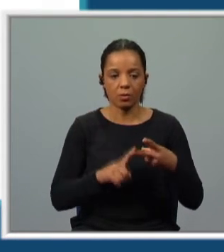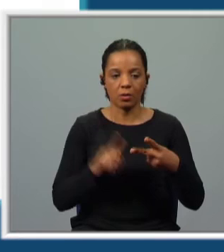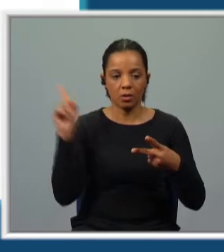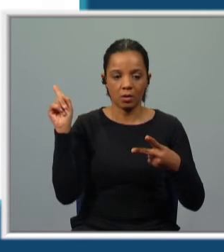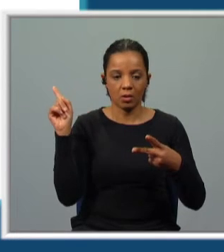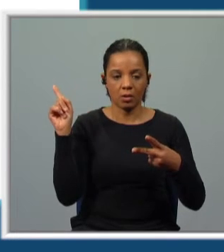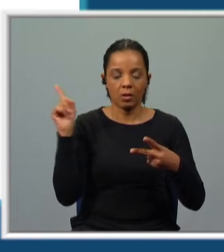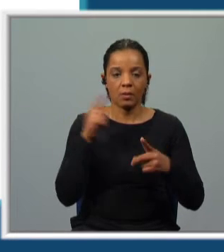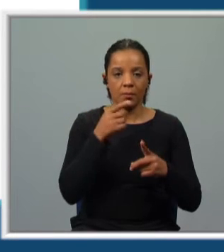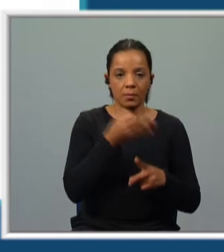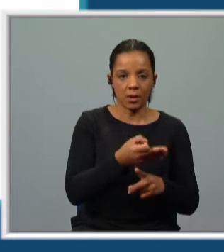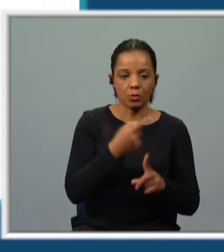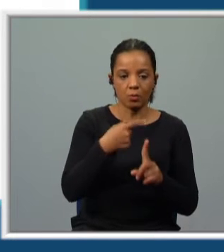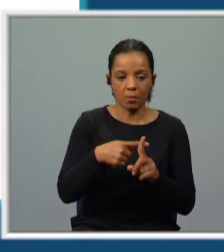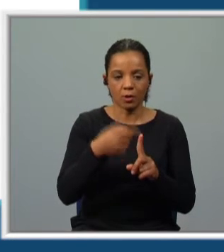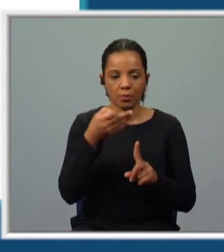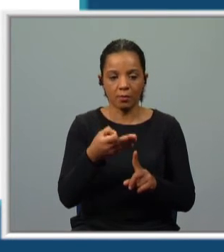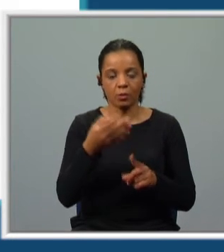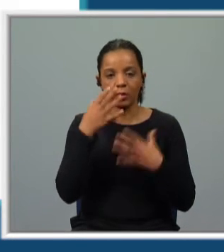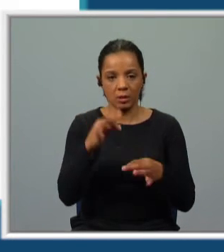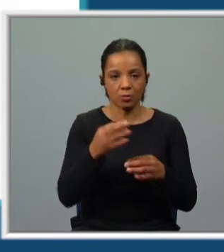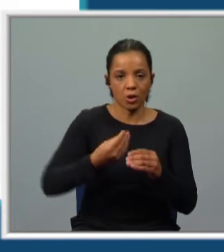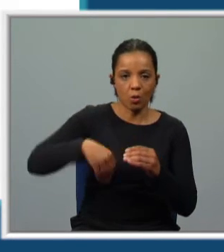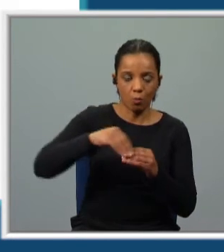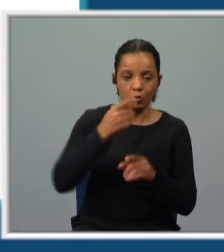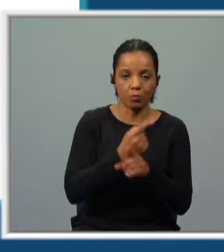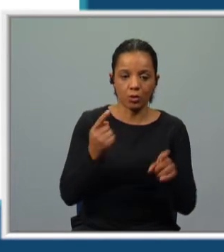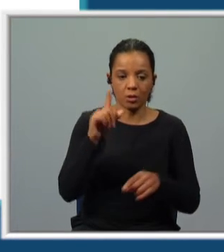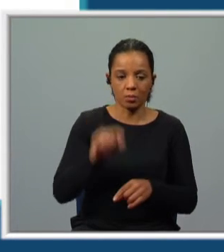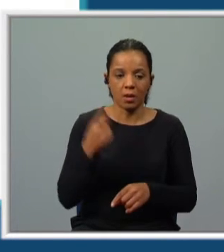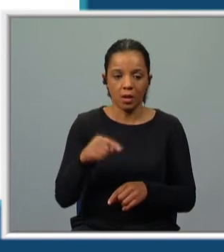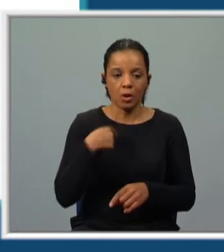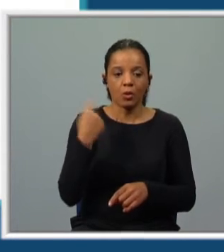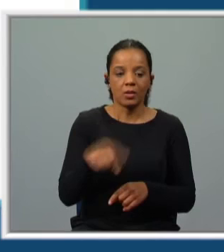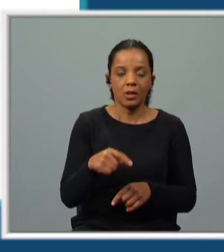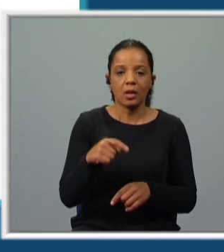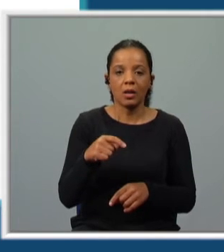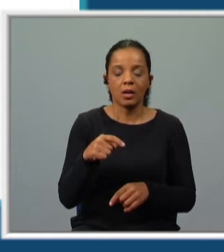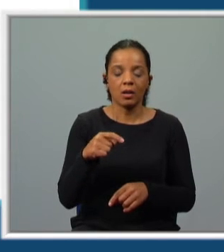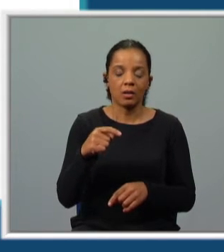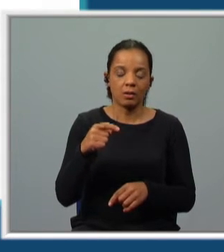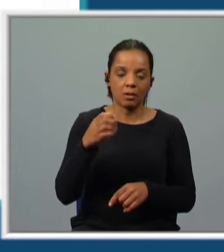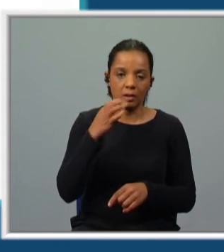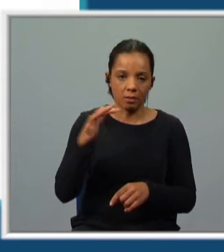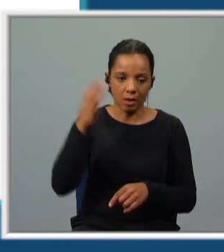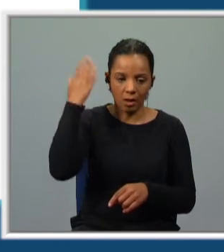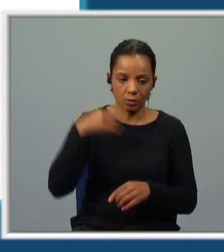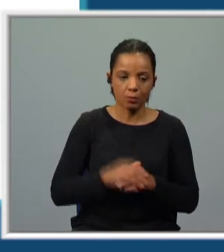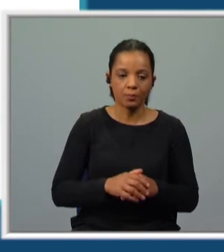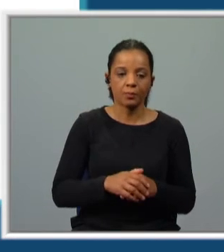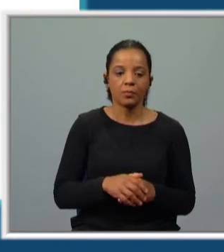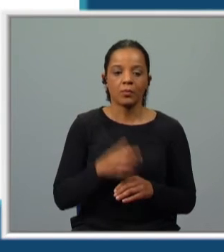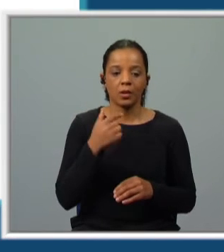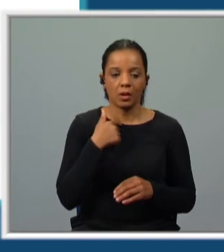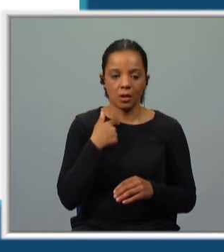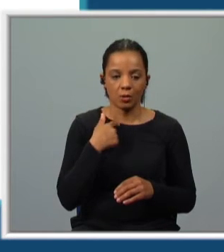Eu cantara o pretérito mais que perfeito, simples e composto, porque temos também, eu tinha cantado. Eu cantarei,